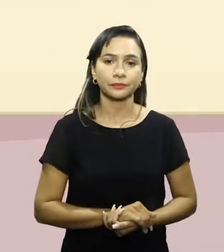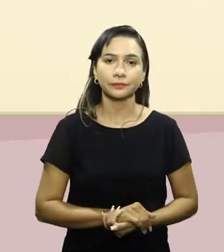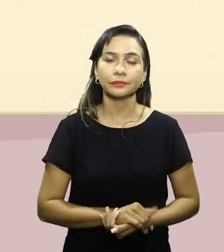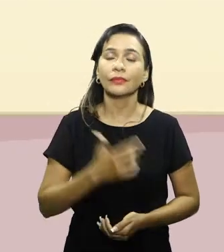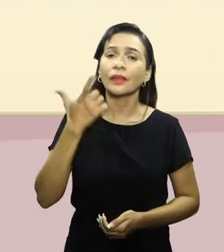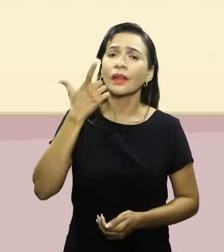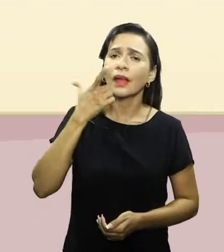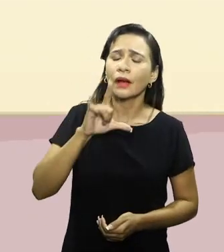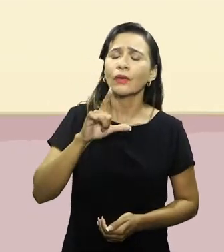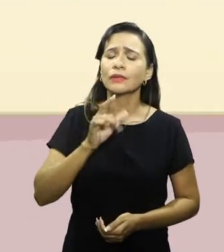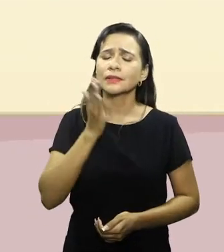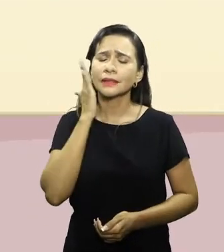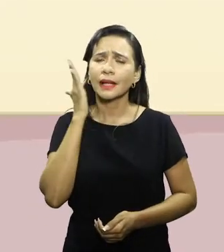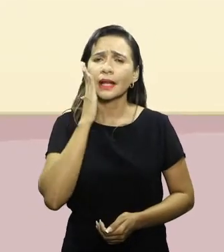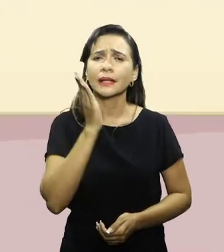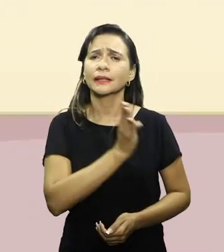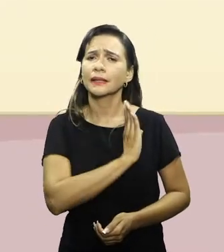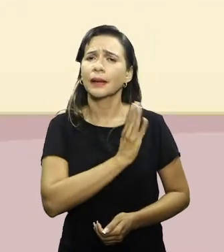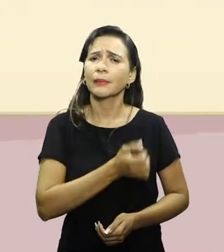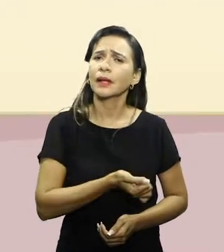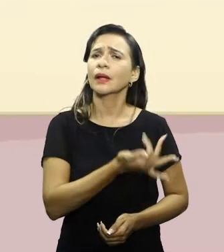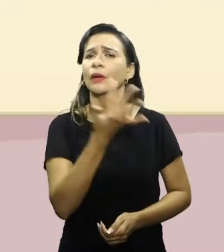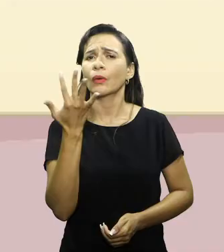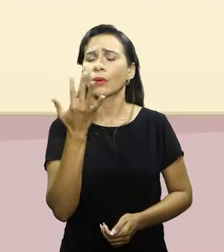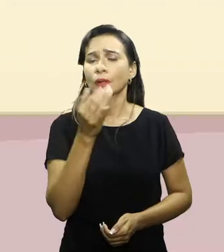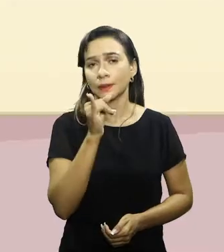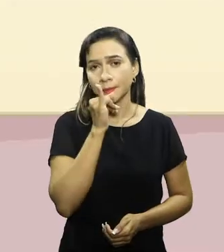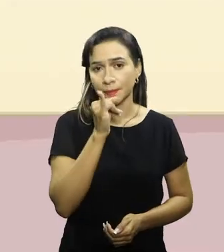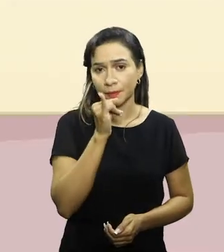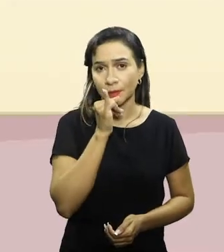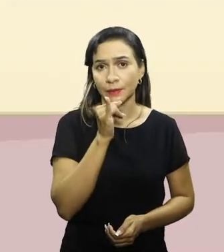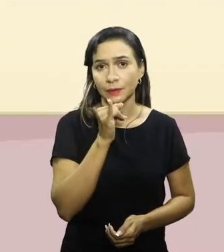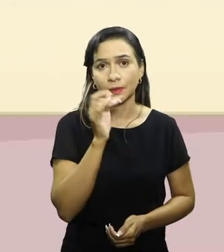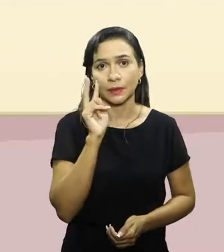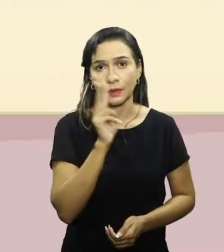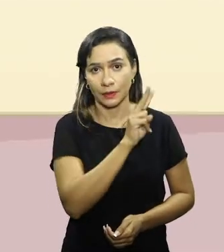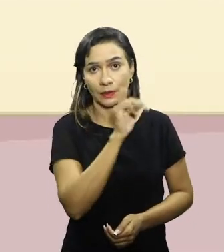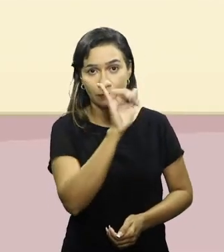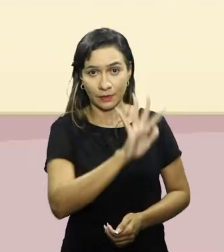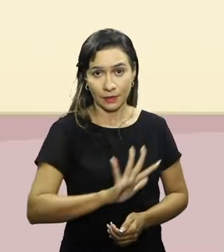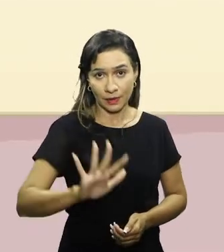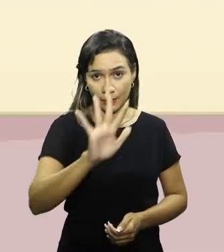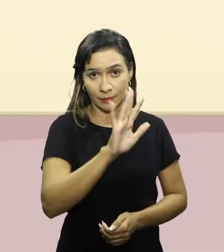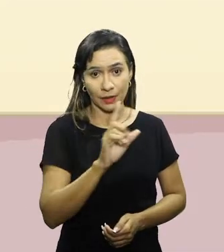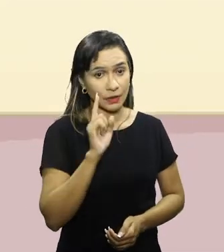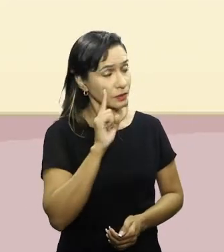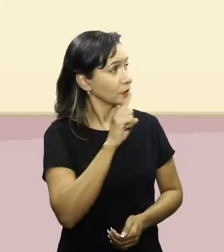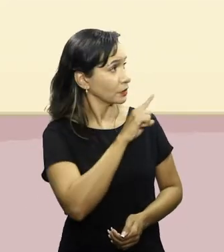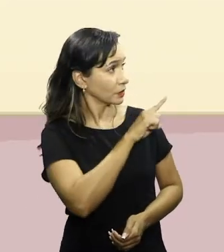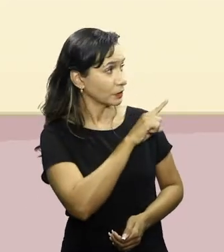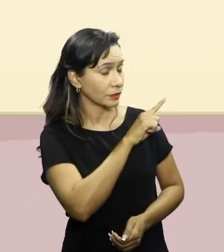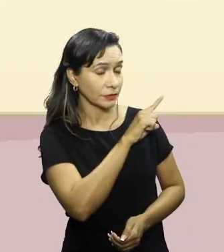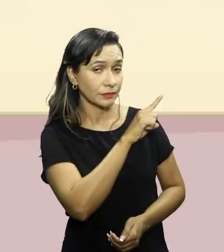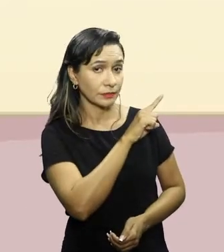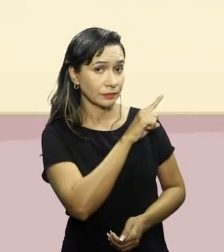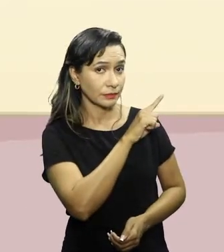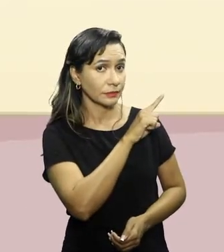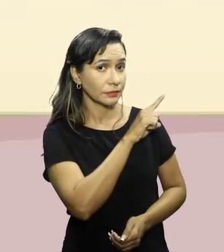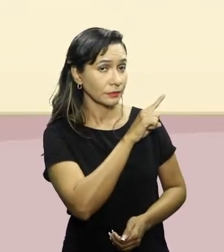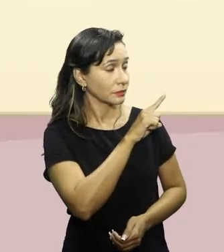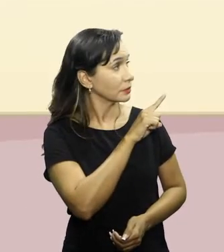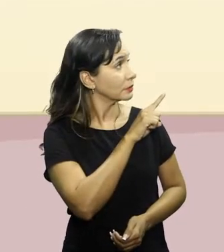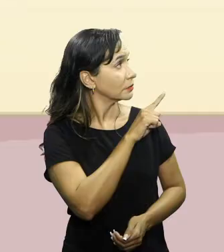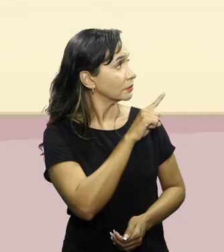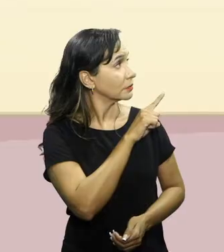monitorar os batimentos cardíacos, como, por exemplo, na imagem à direita, inferior, a pessoa posiciona